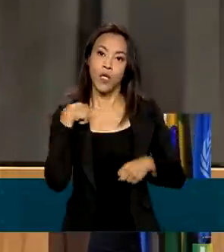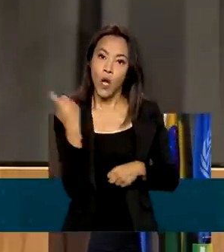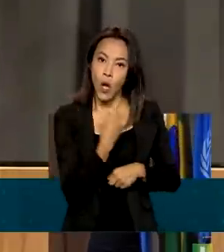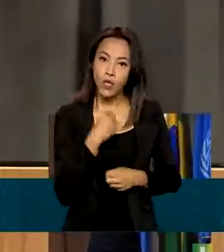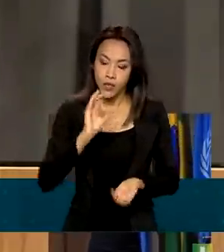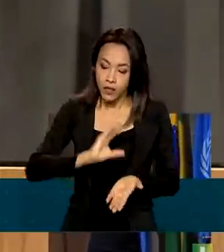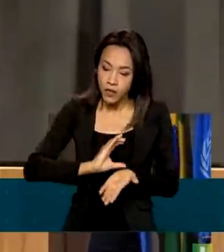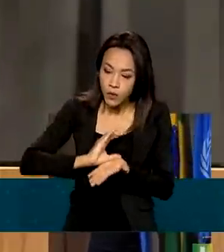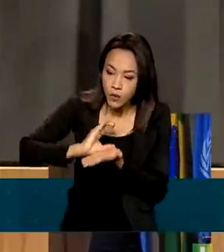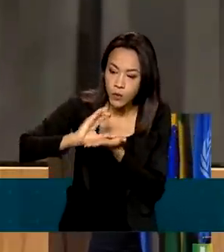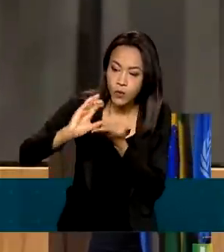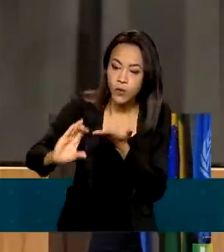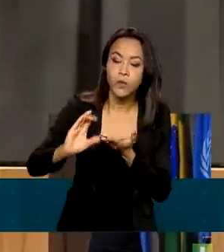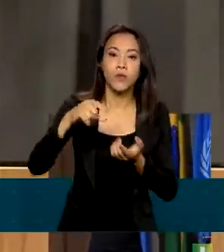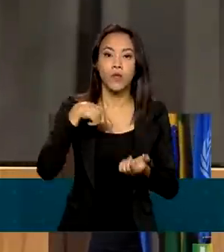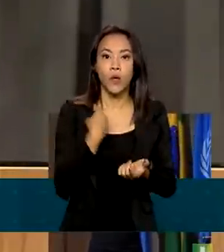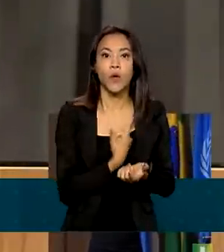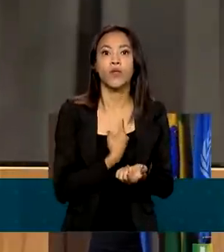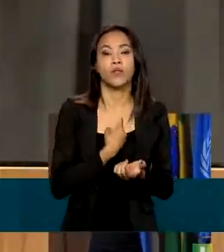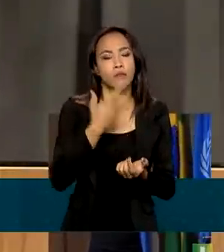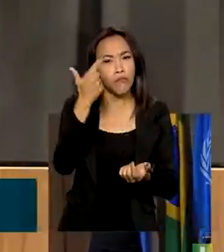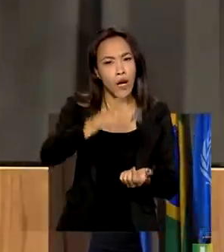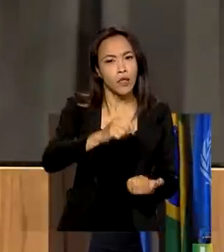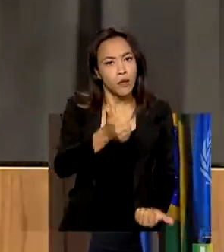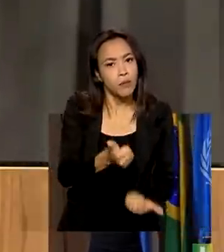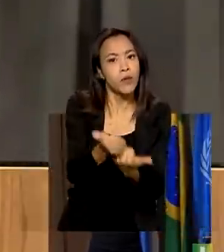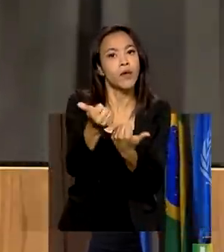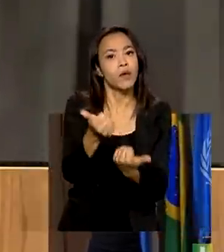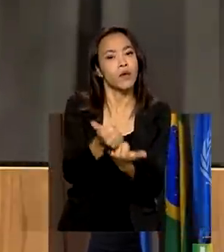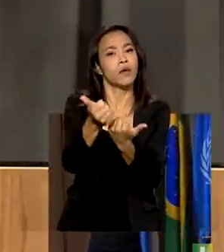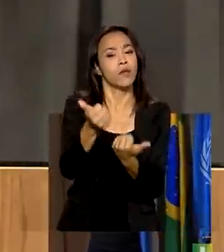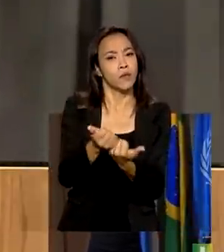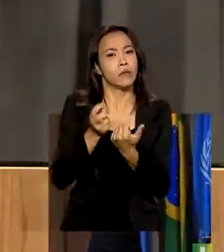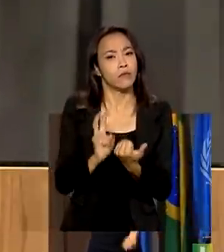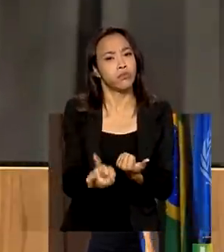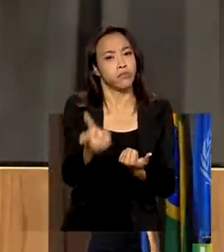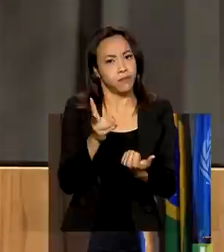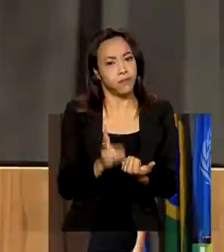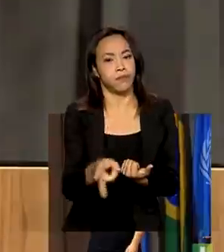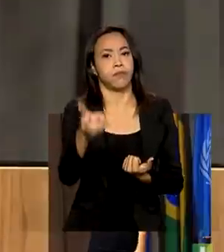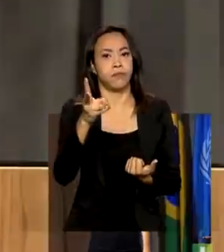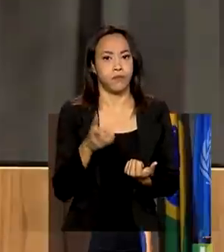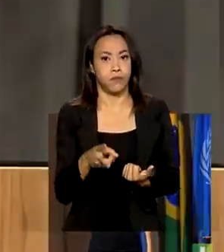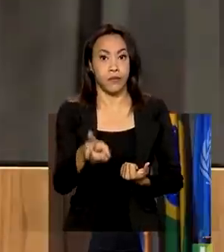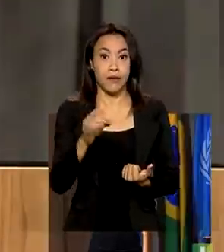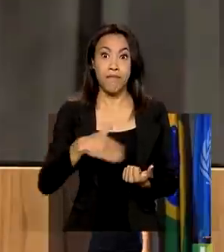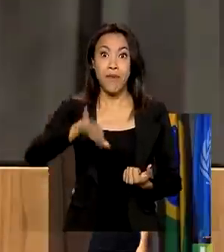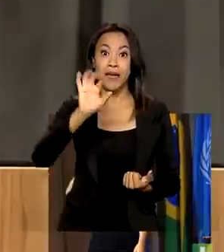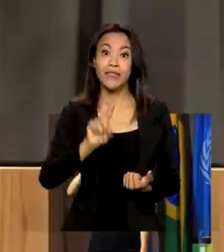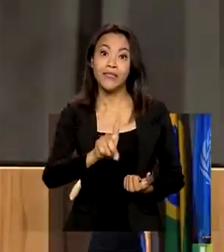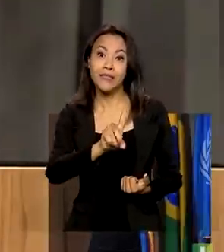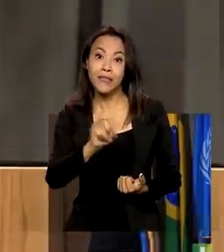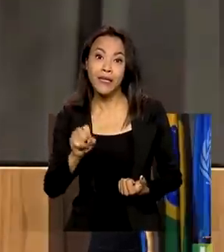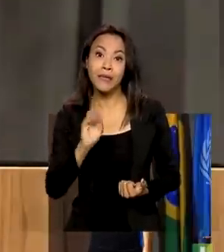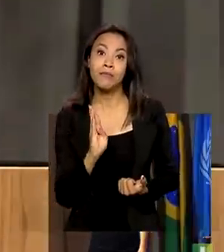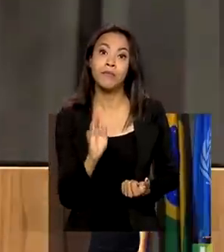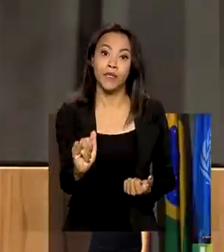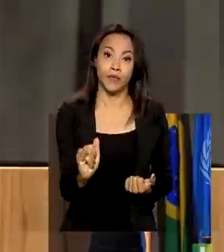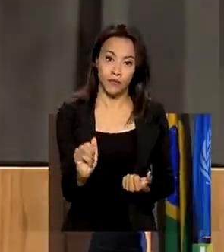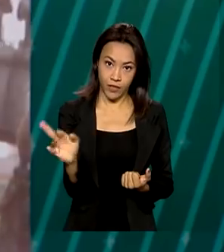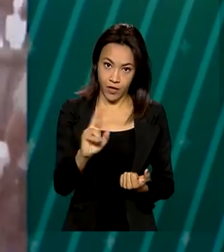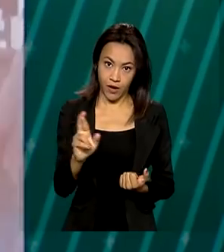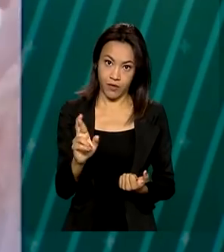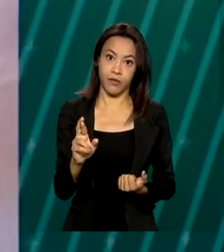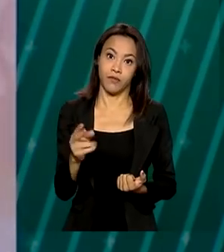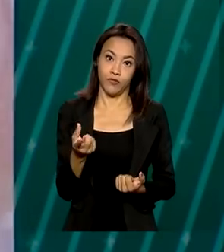os investimentos em saúde de uma maneira muito consistente. Mais 100 bilhões de reais em recursos.